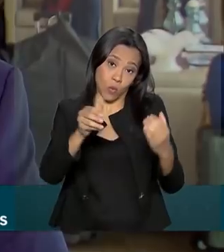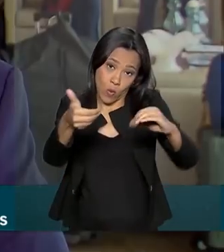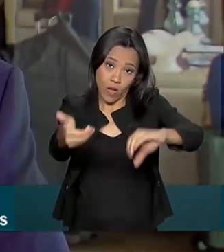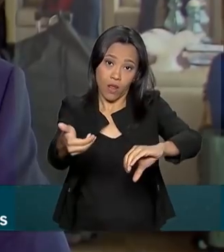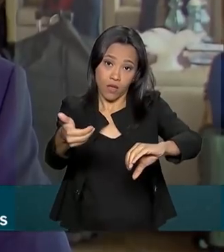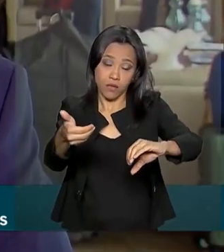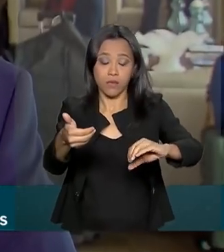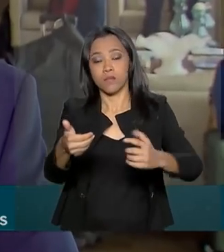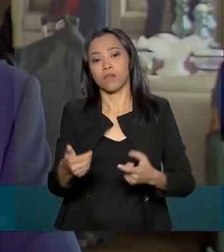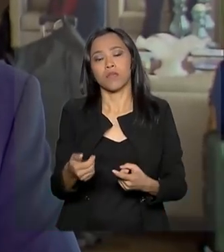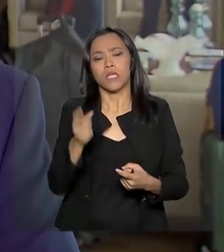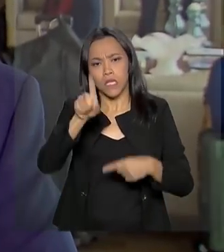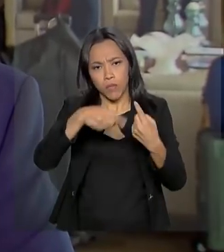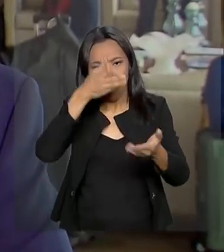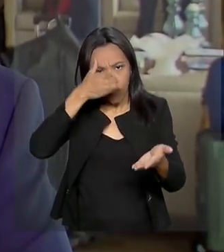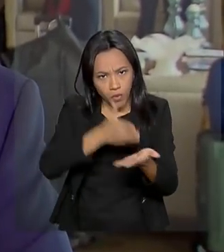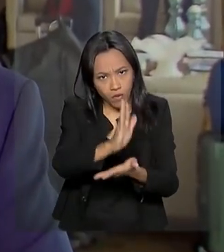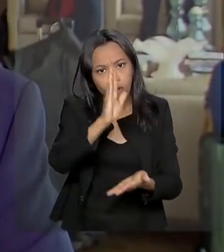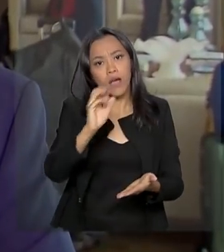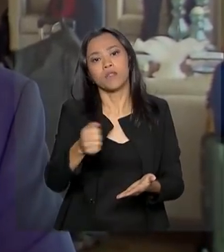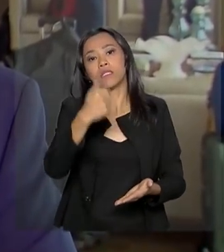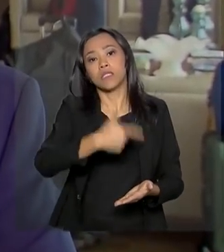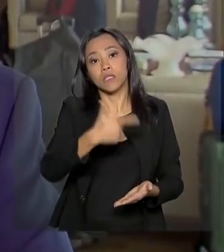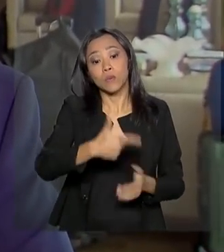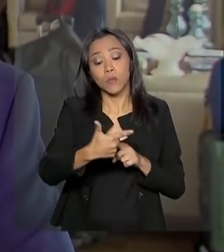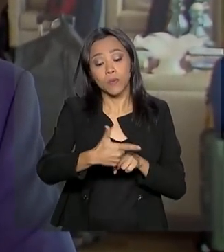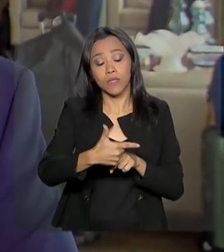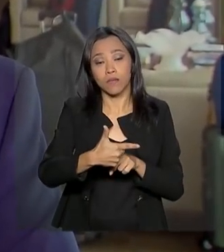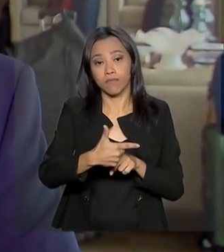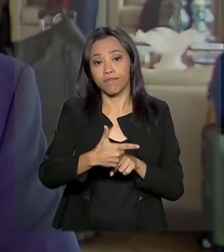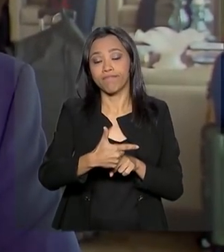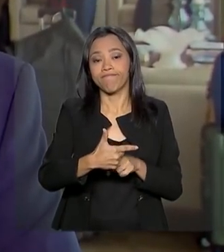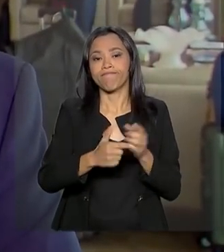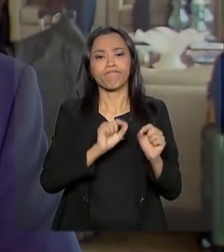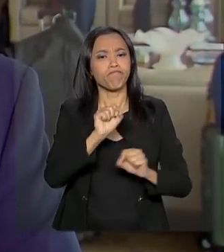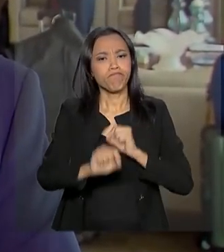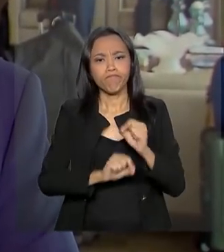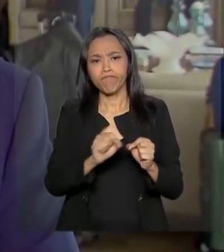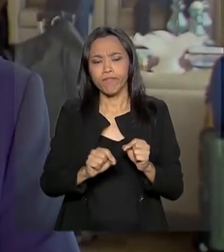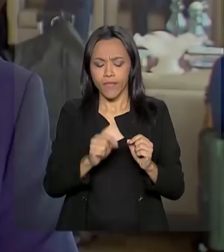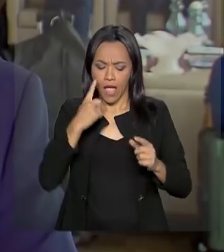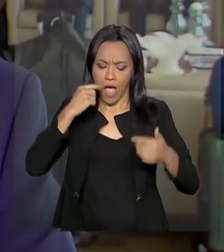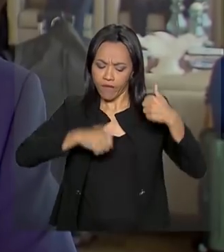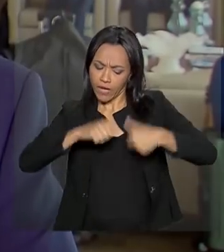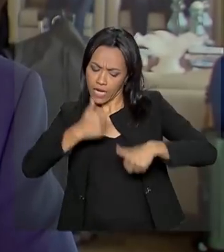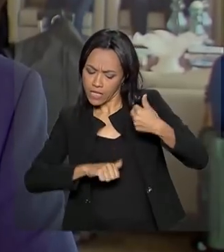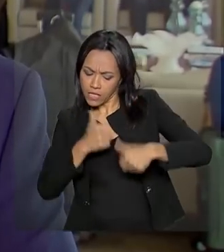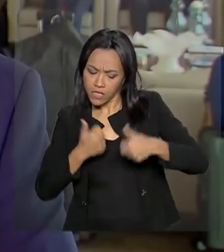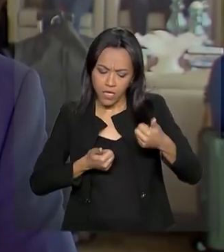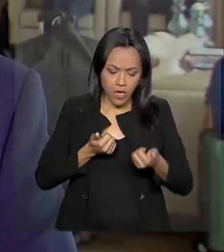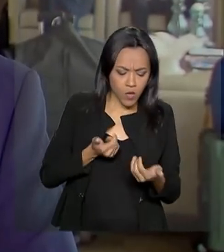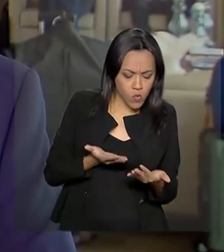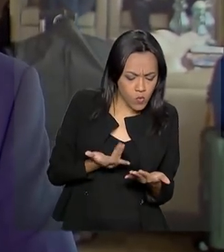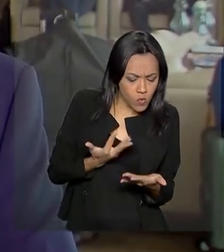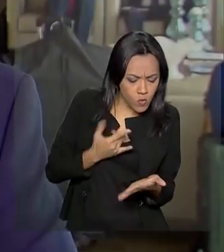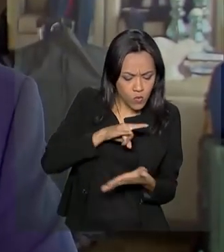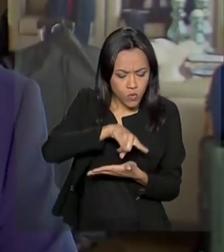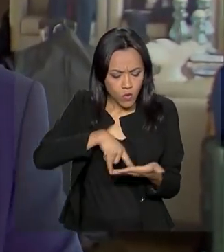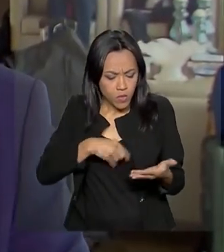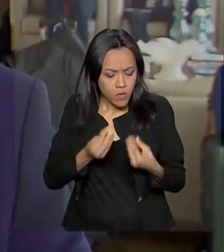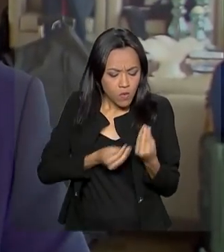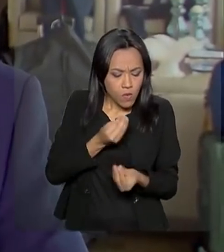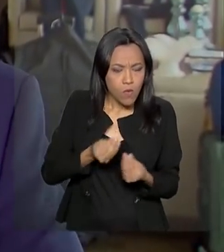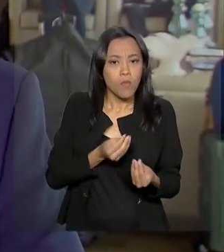Aí, uma vez aprovado, a gente passa para a segunda fase, que é toda a análise de planos de negócios locais